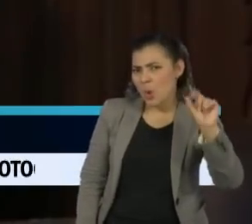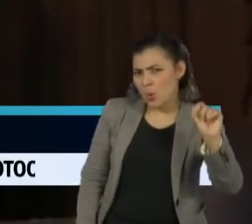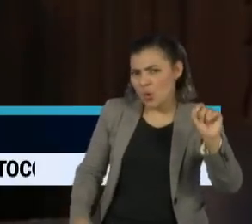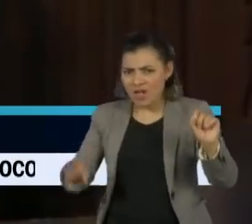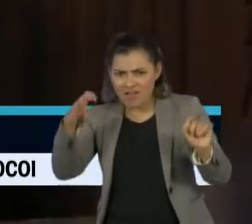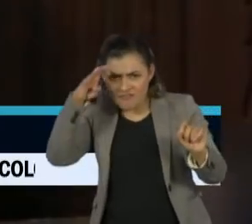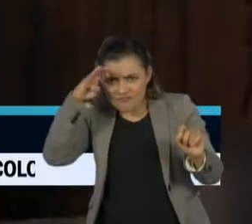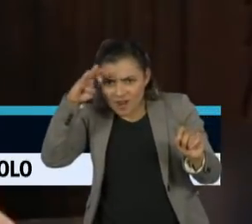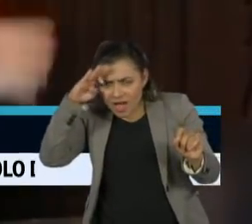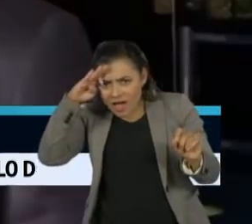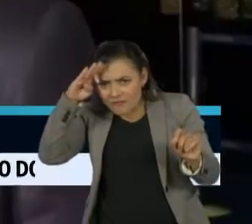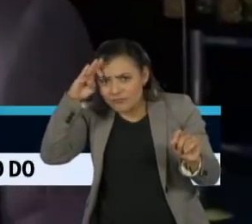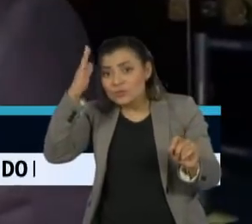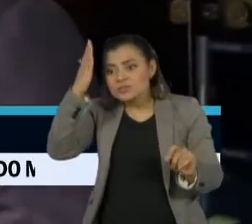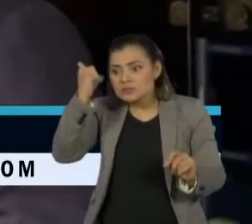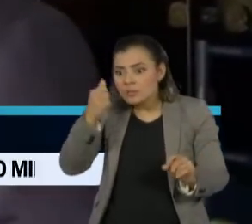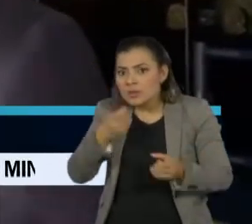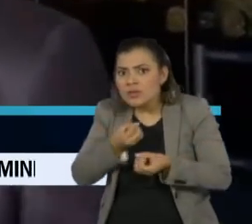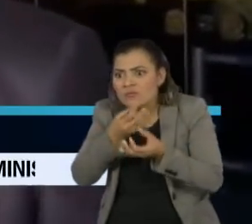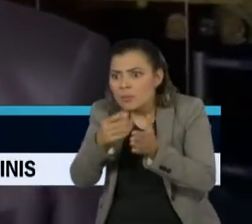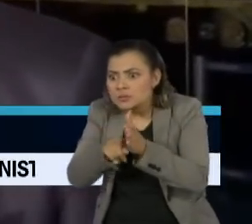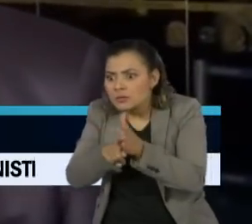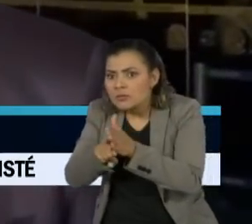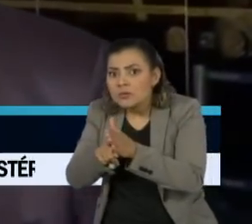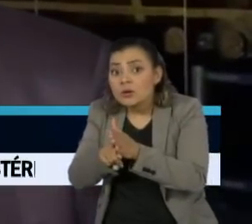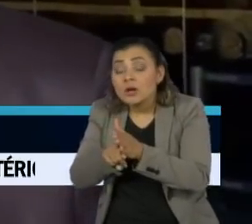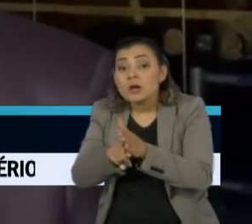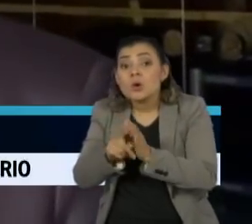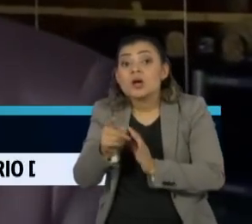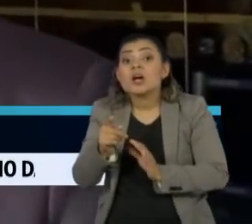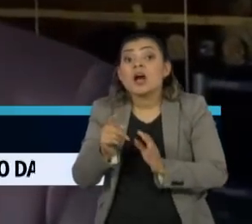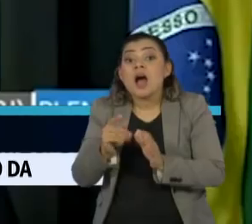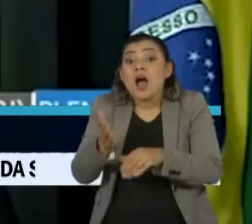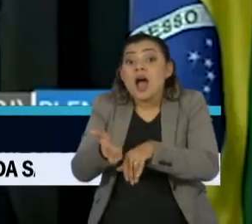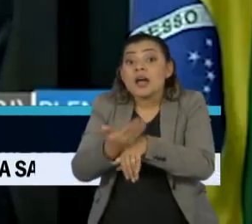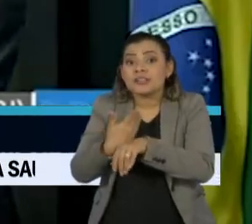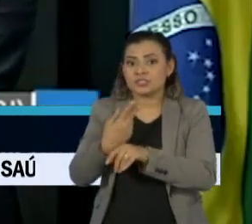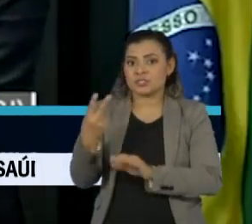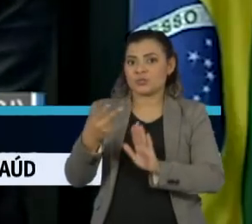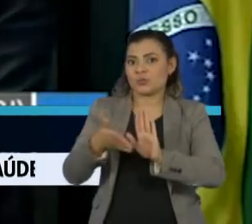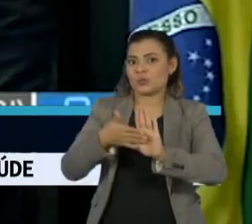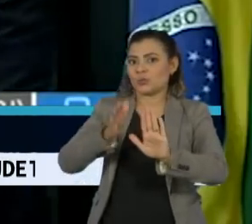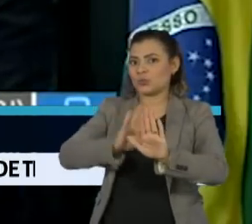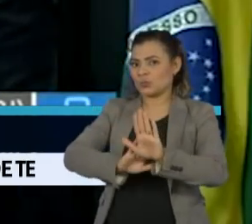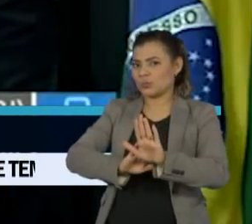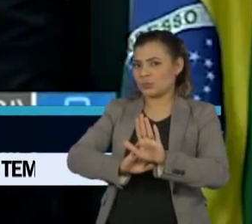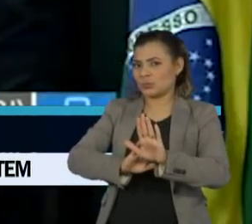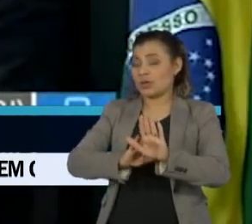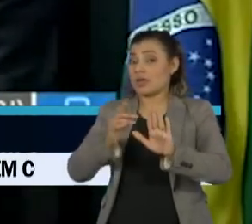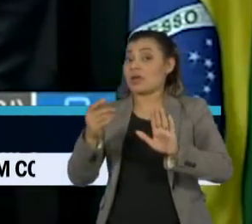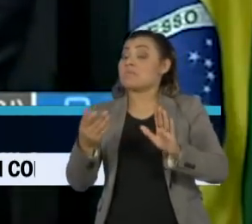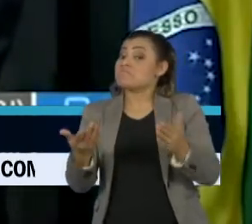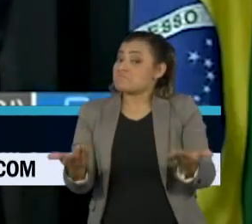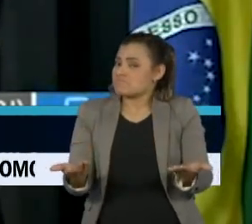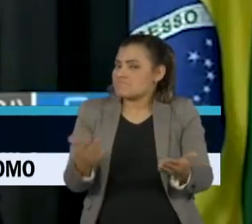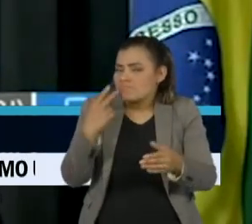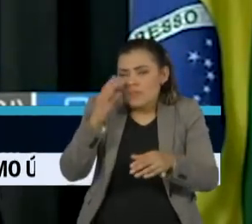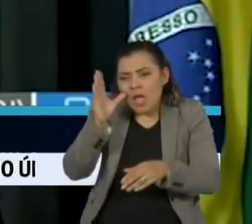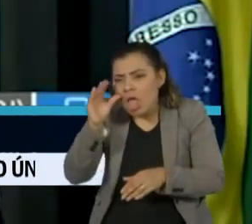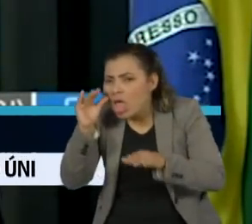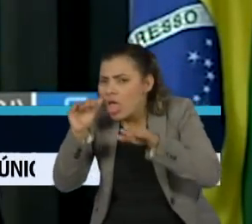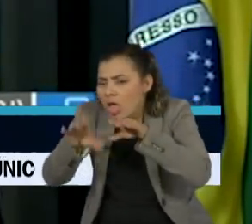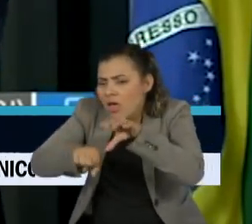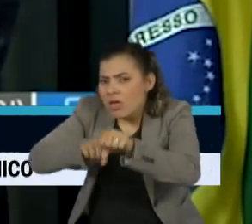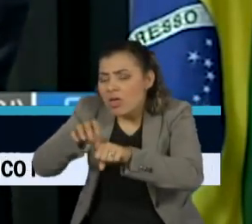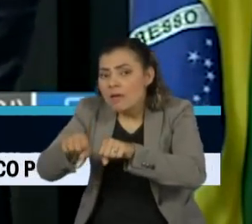Bolsonaro ficou sabendo da investigação poucos dias depois do primeiro turno e teve a garantia do delegado que a operação só